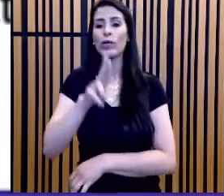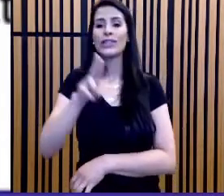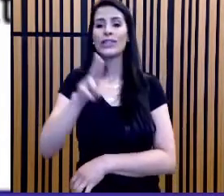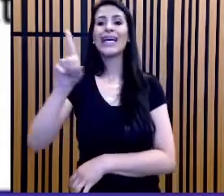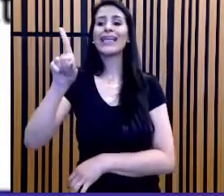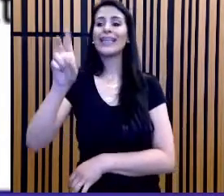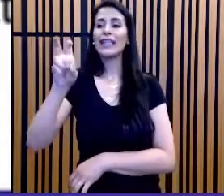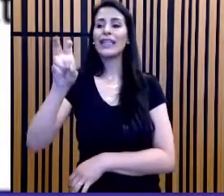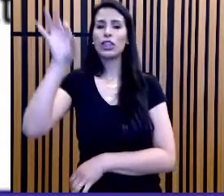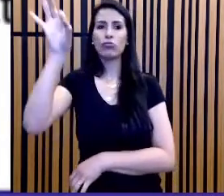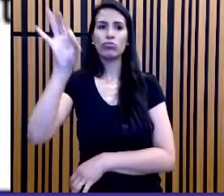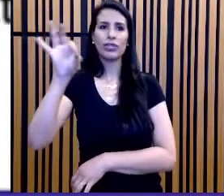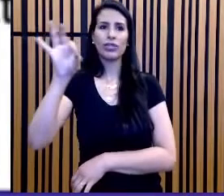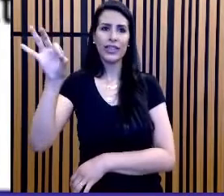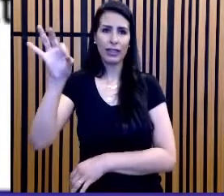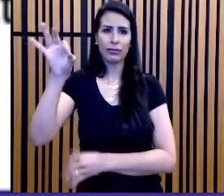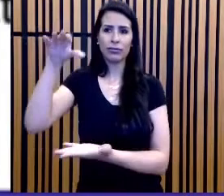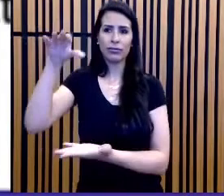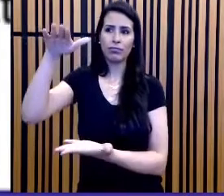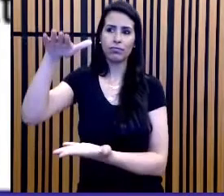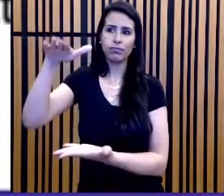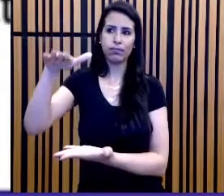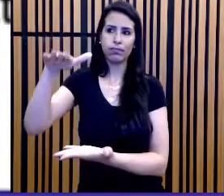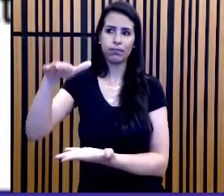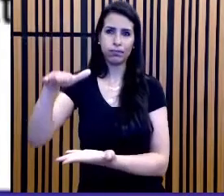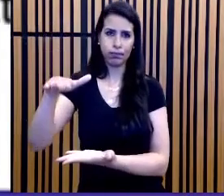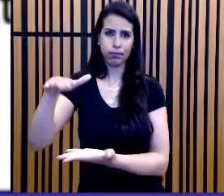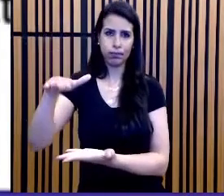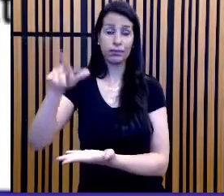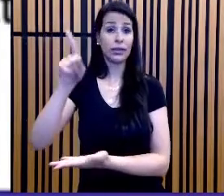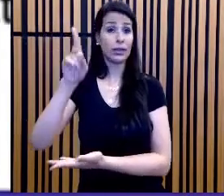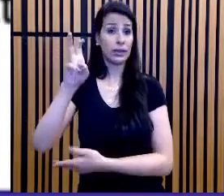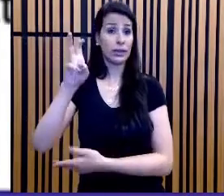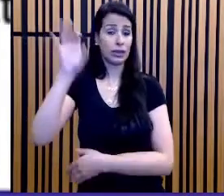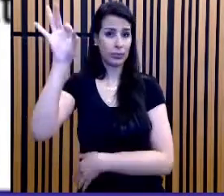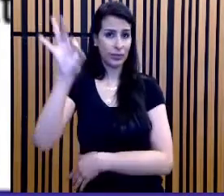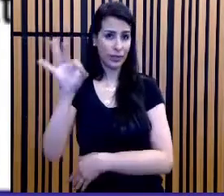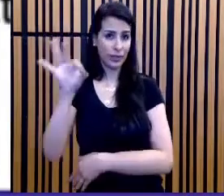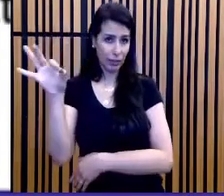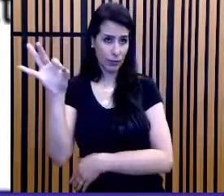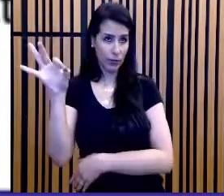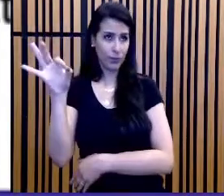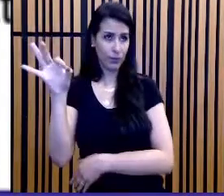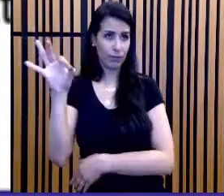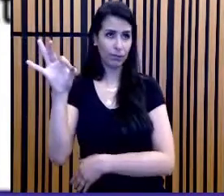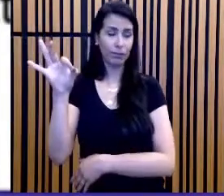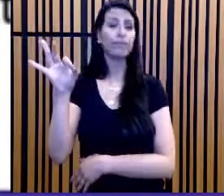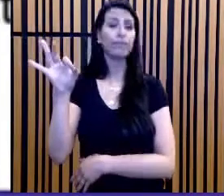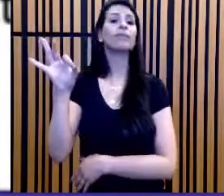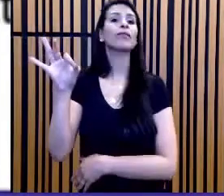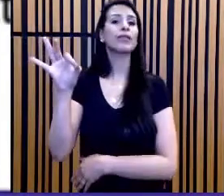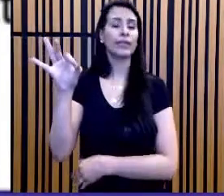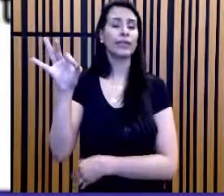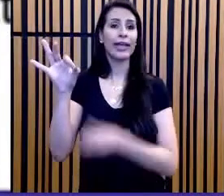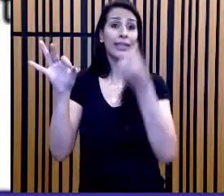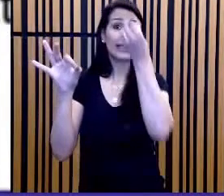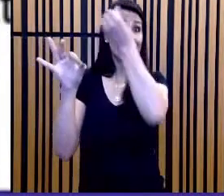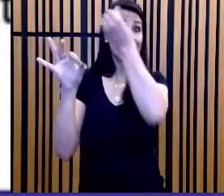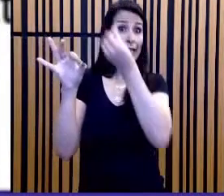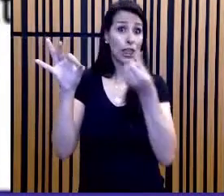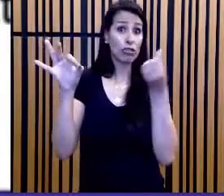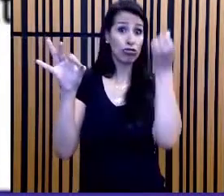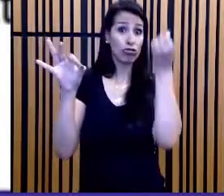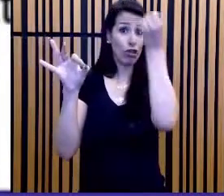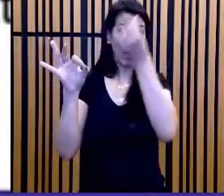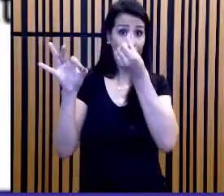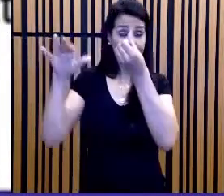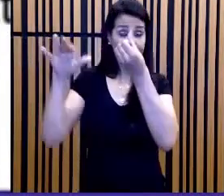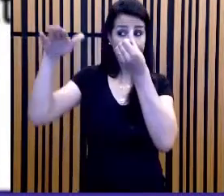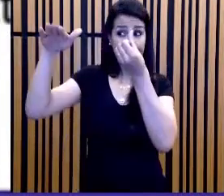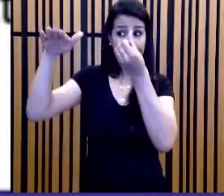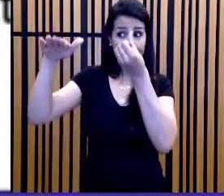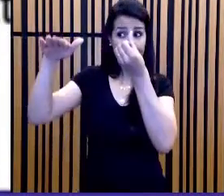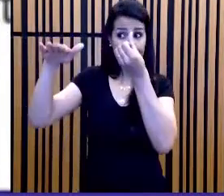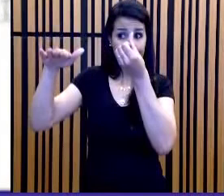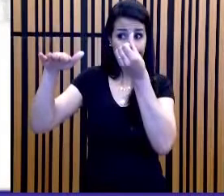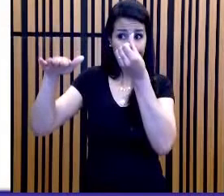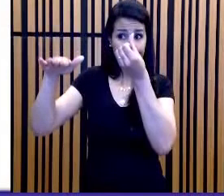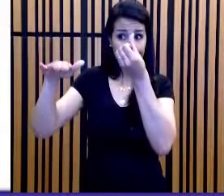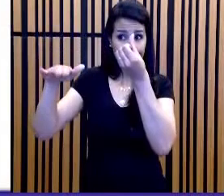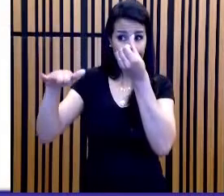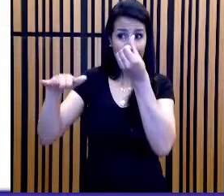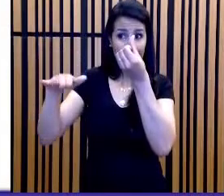da caixa d'água, certo? Nós, 15% do volume passaram pelo sistema de